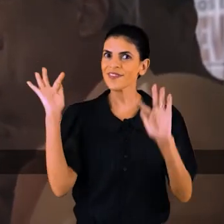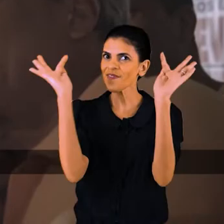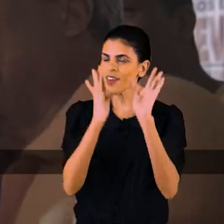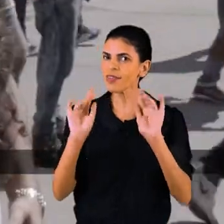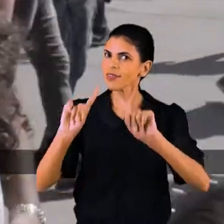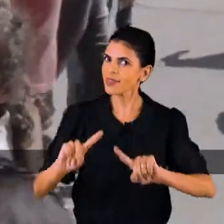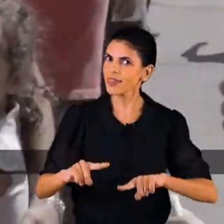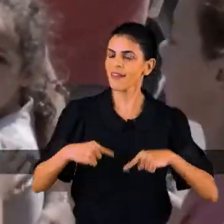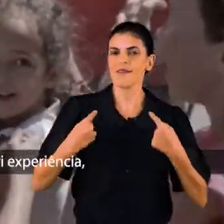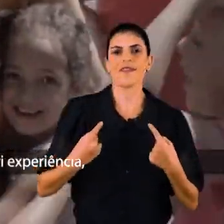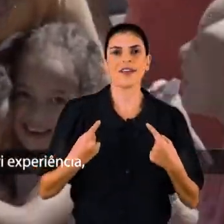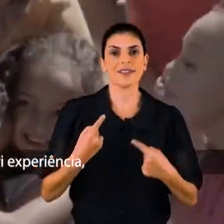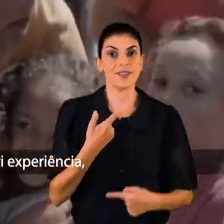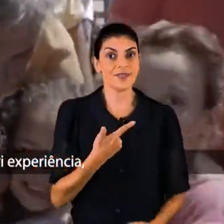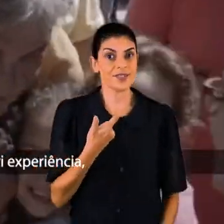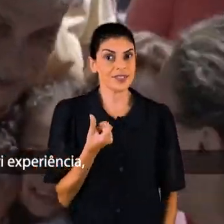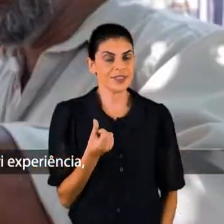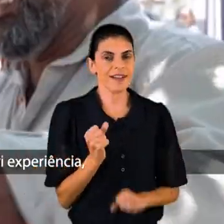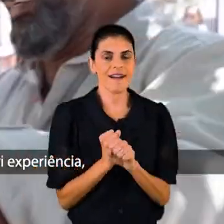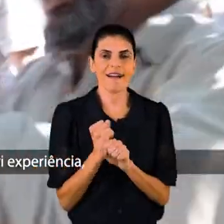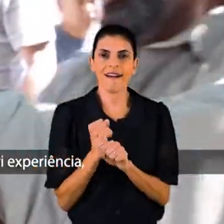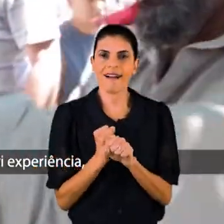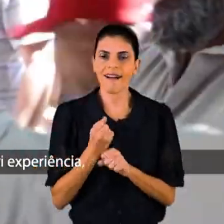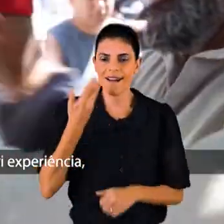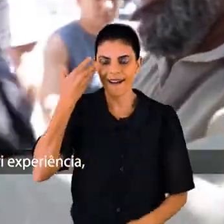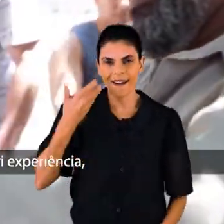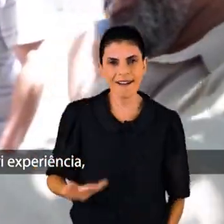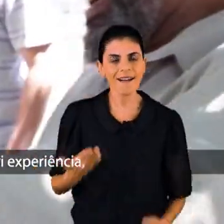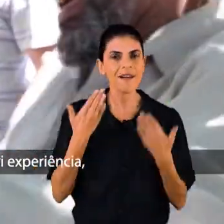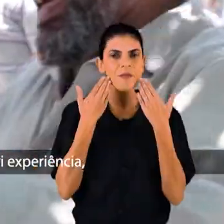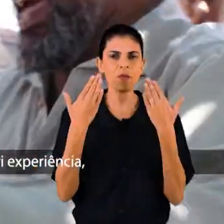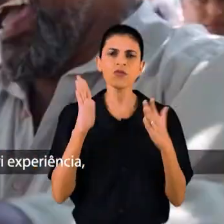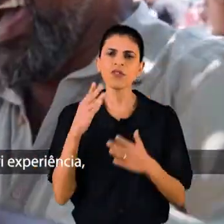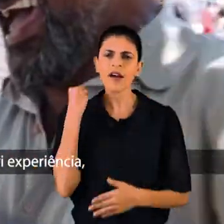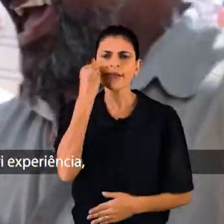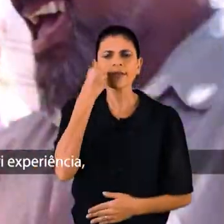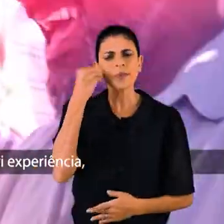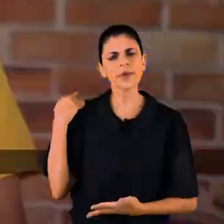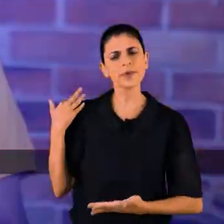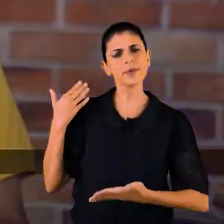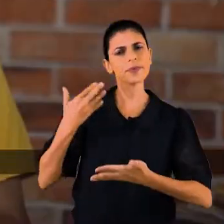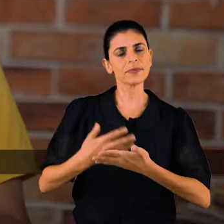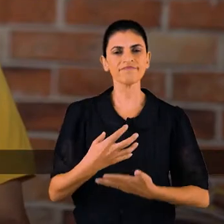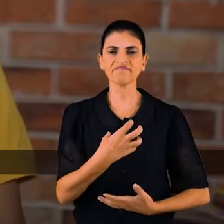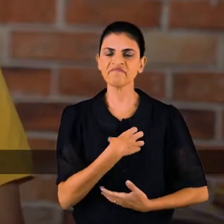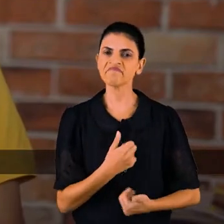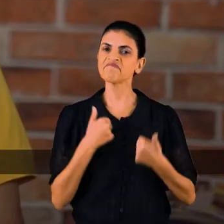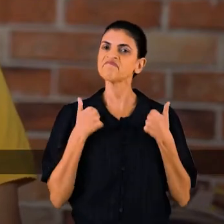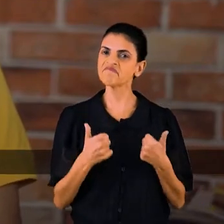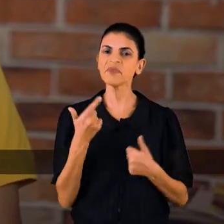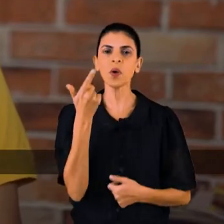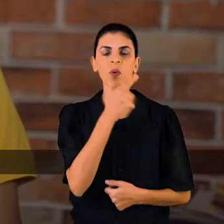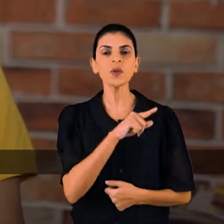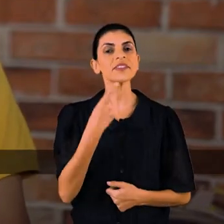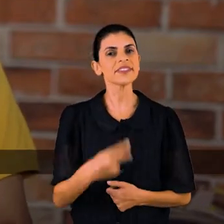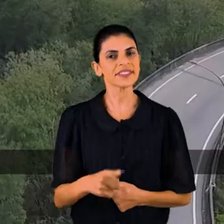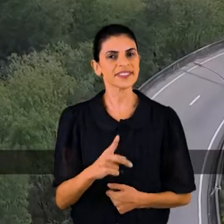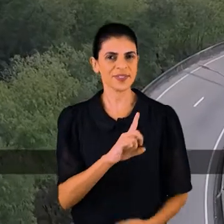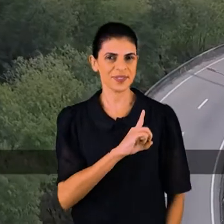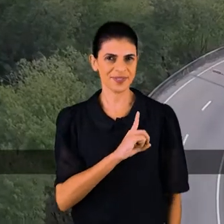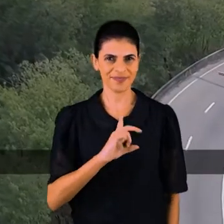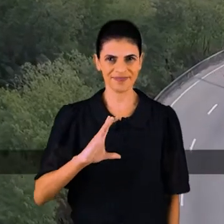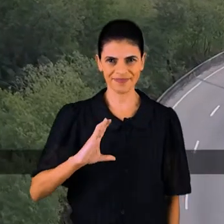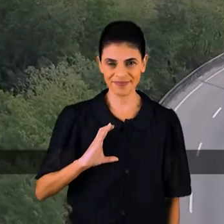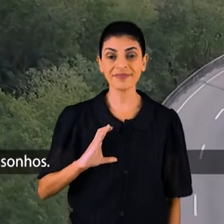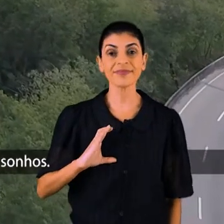feliz e aceito o desafio. Que em mais de 26 anos como homem público adquiri experiência. E me sinto bem preparado pra fazer da